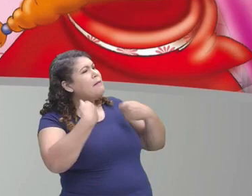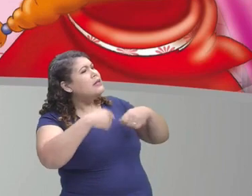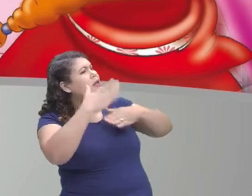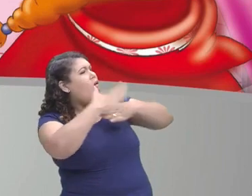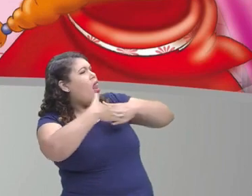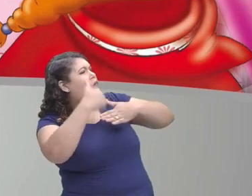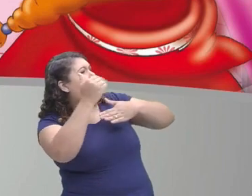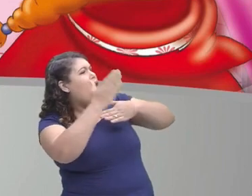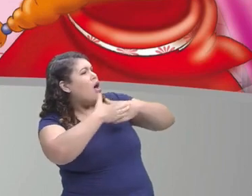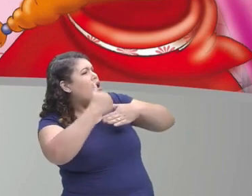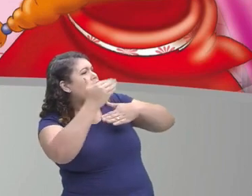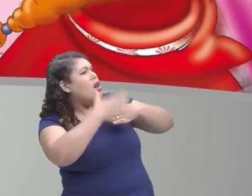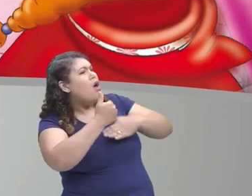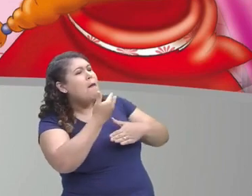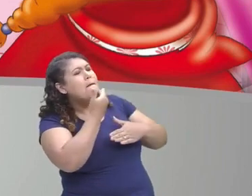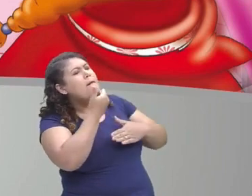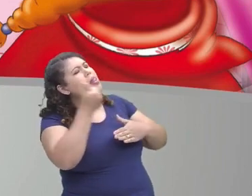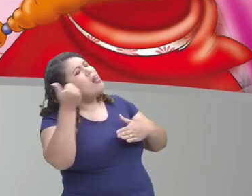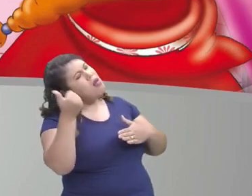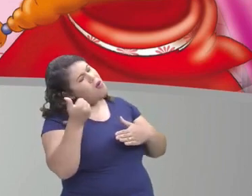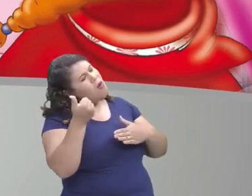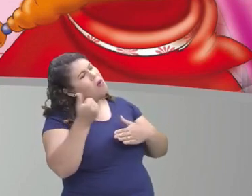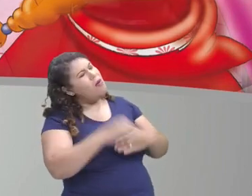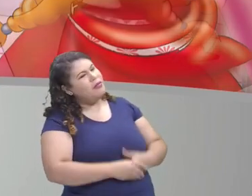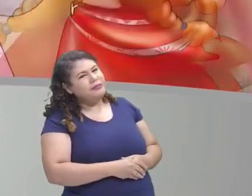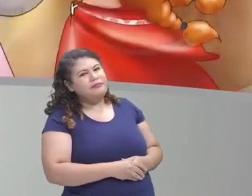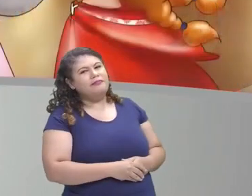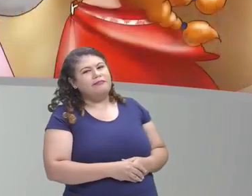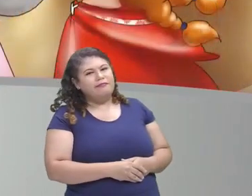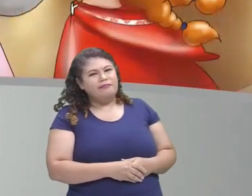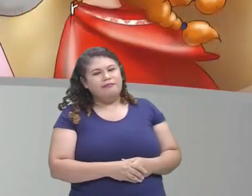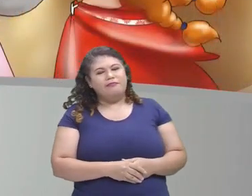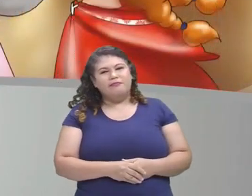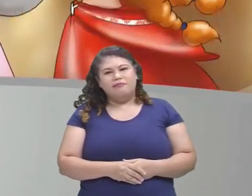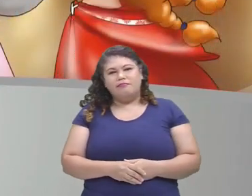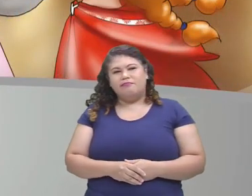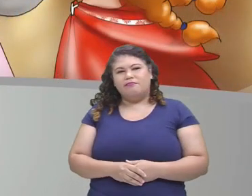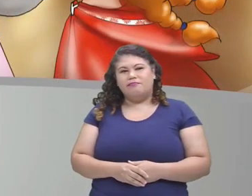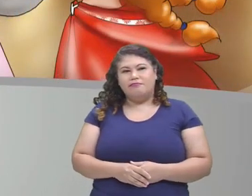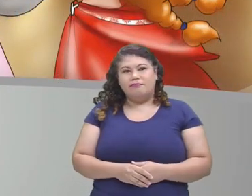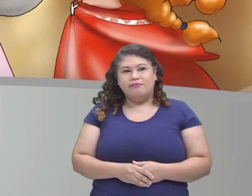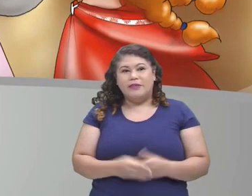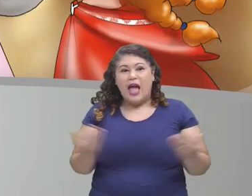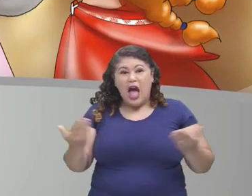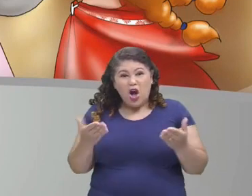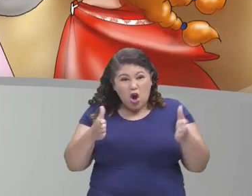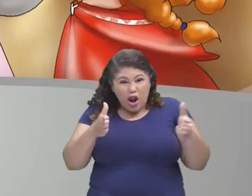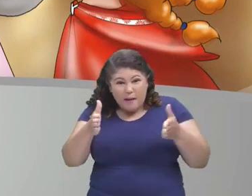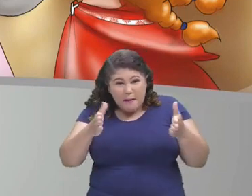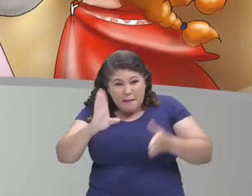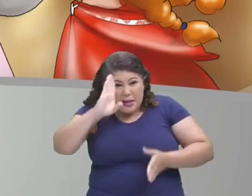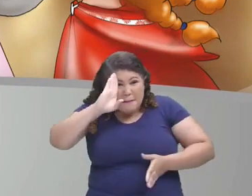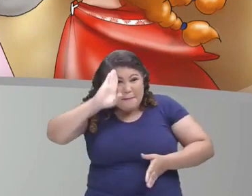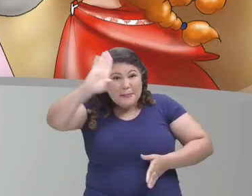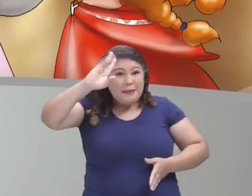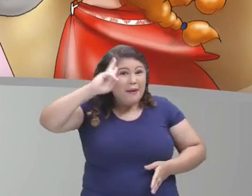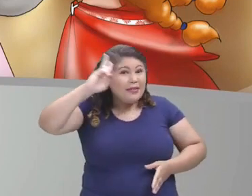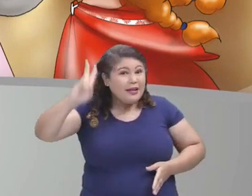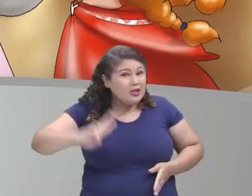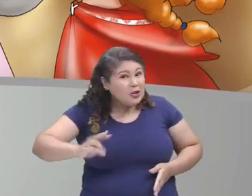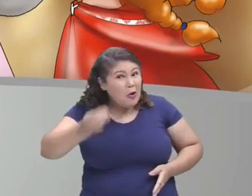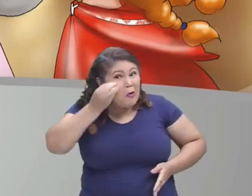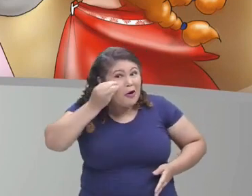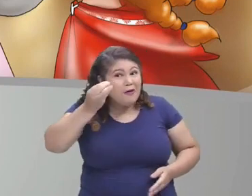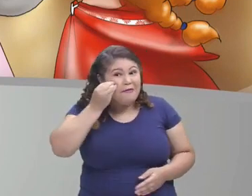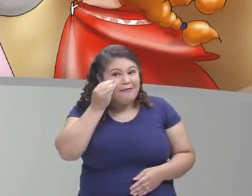melhor. O lobo disse. Ah, agora nós chegamos na parte principal da nossa historinha,